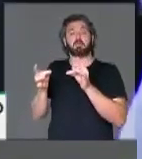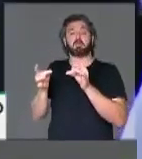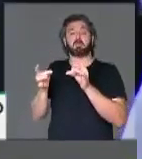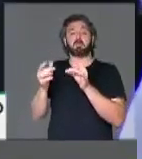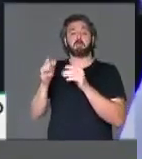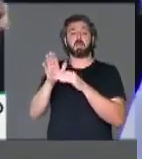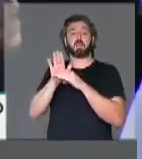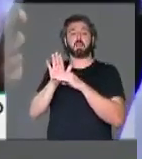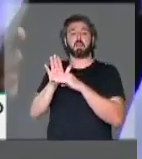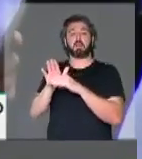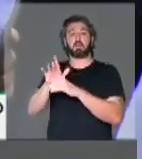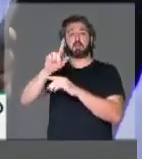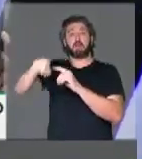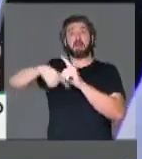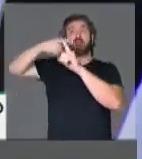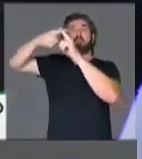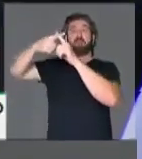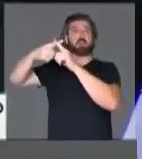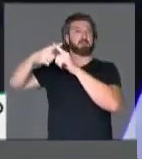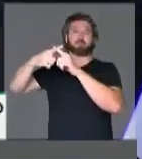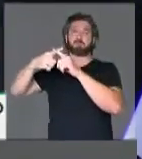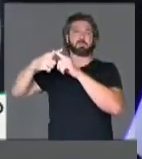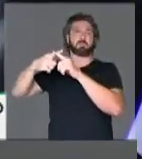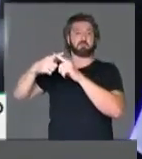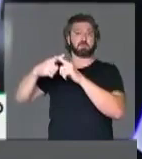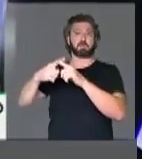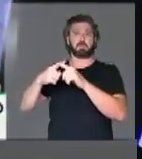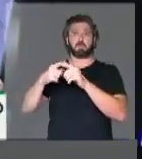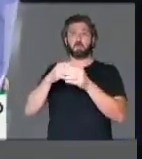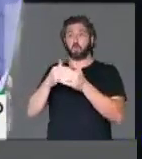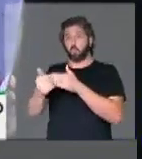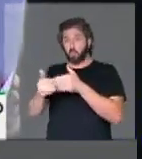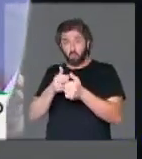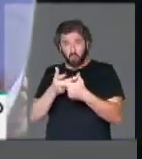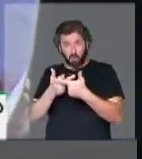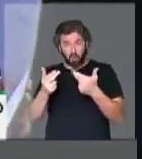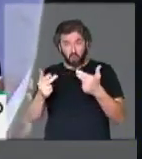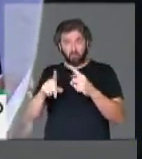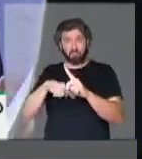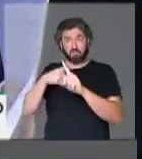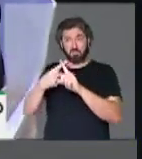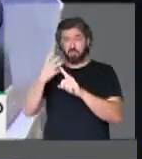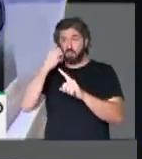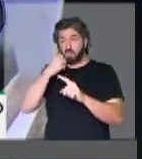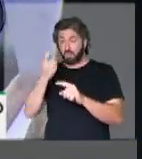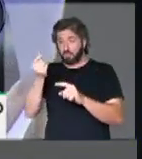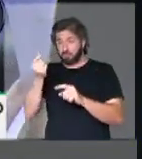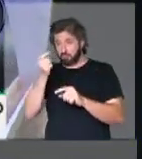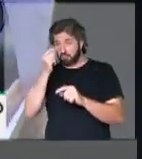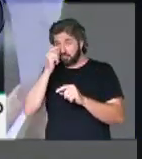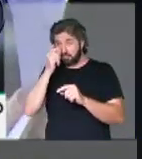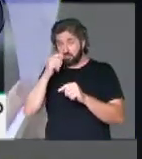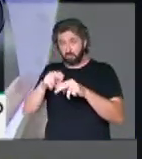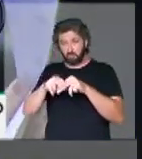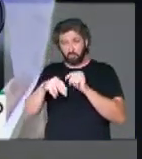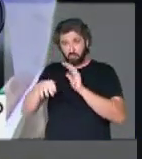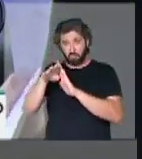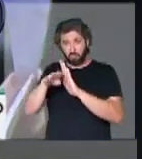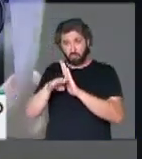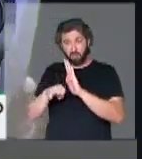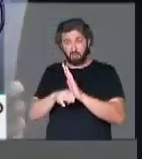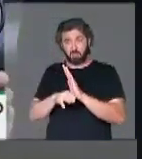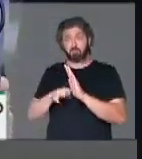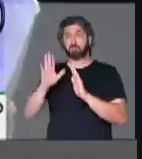subsídio adicional, tudo aquilo que vai gerar receita devido a esse programa,